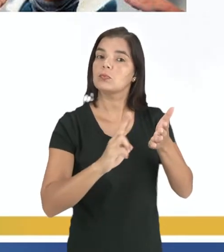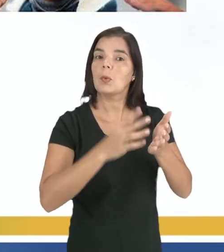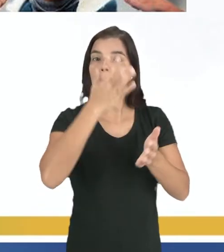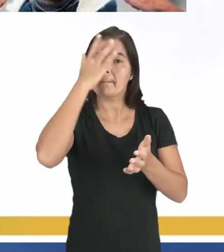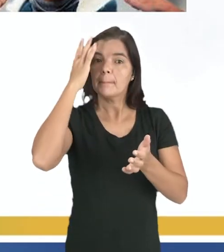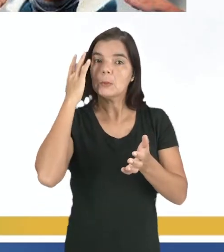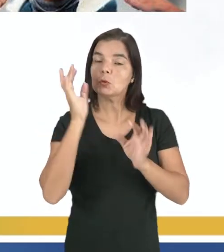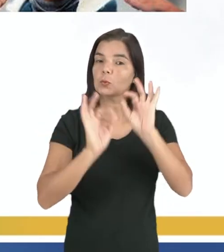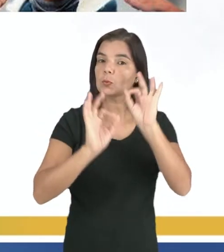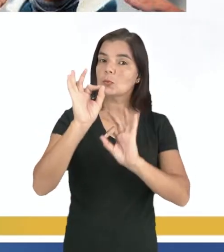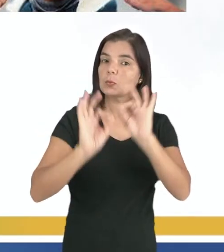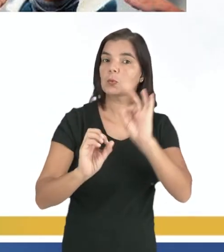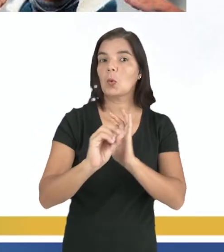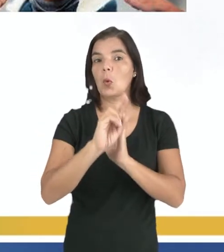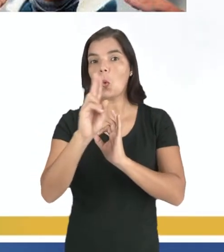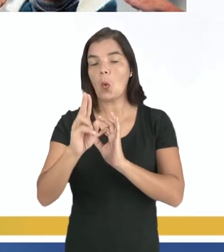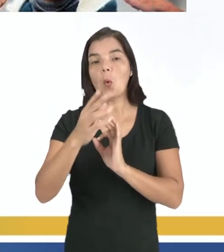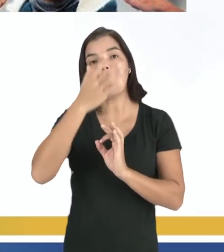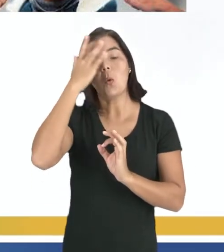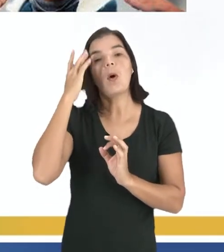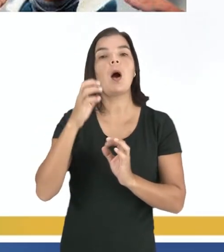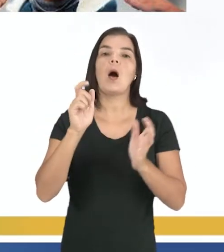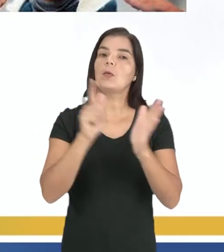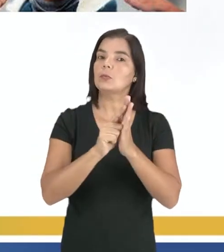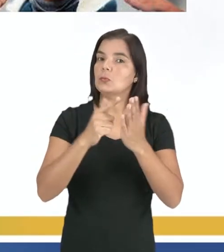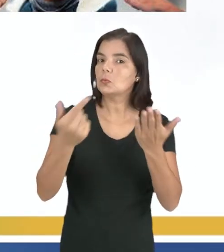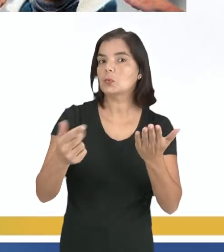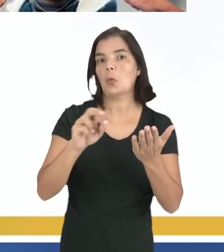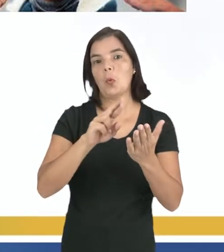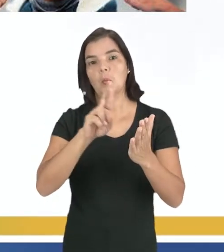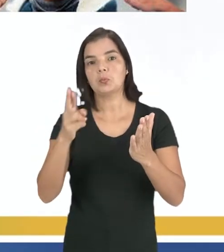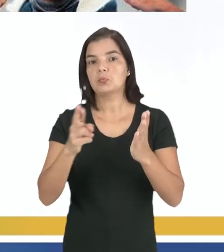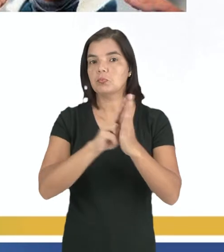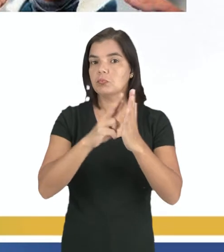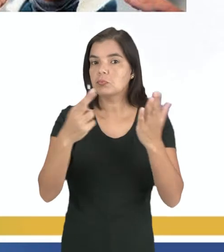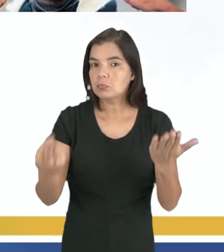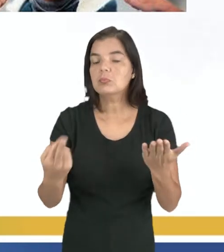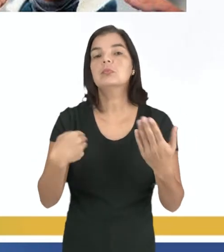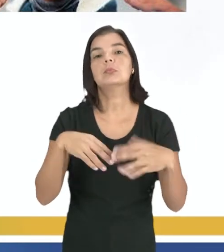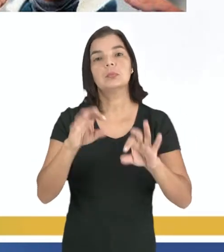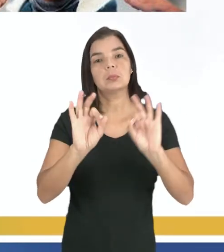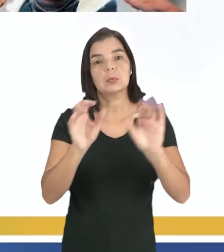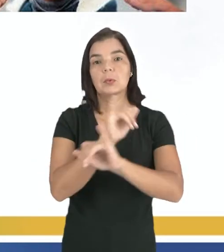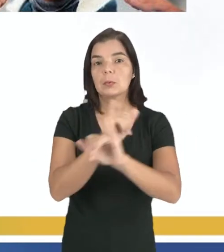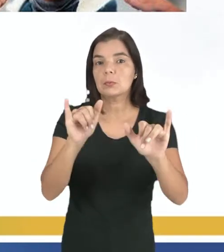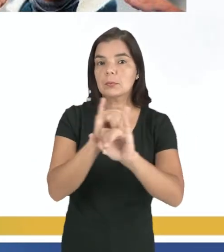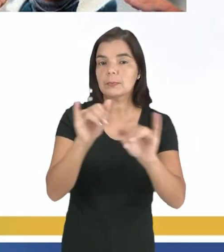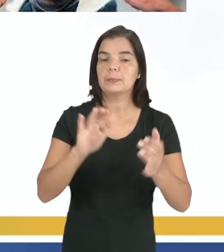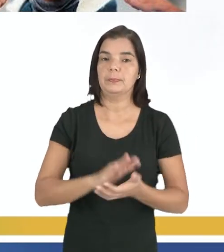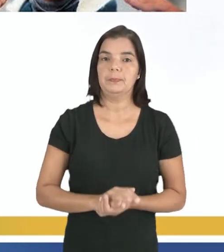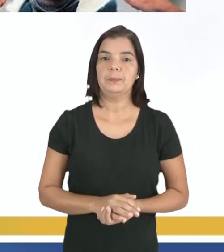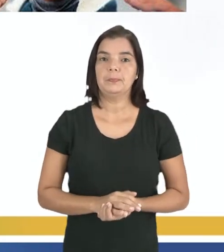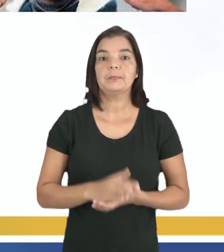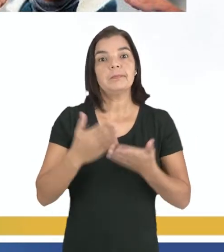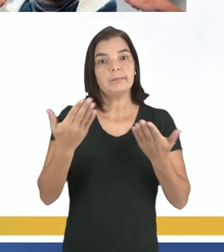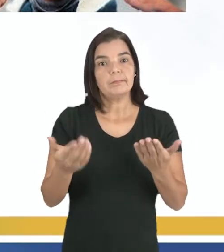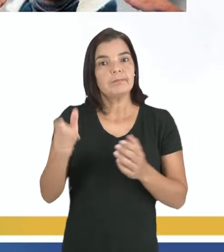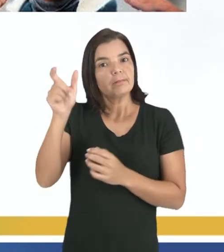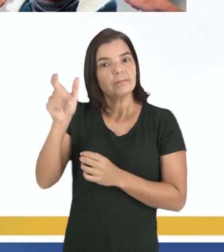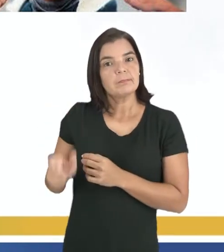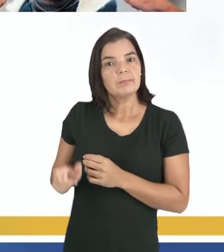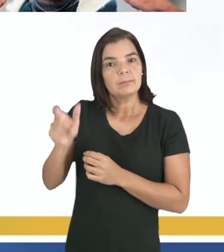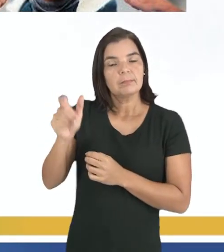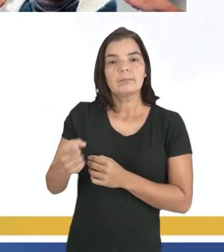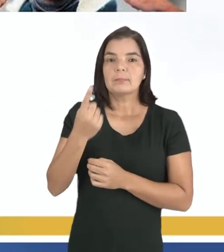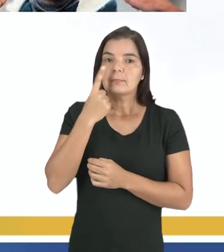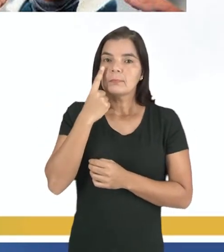pessoa que a construiu, ou pela editora, pelo jornal, pela revista ali, que vai fazer a sua publicação. Ali ao lado, o